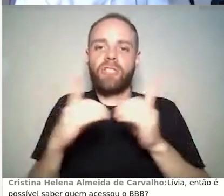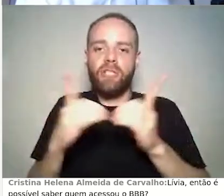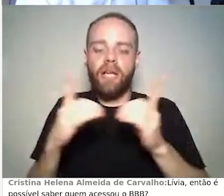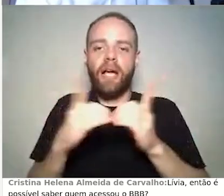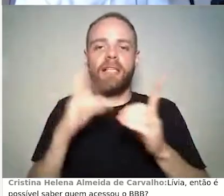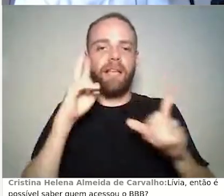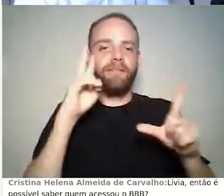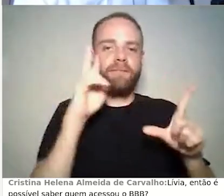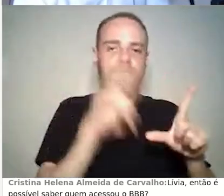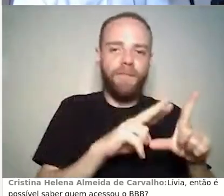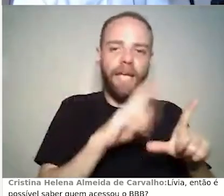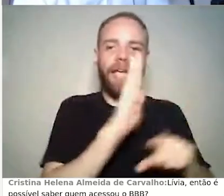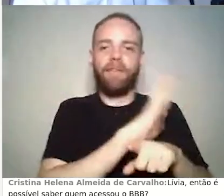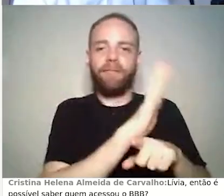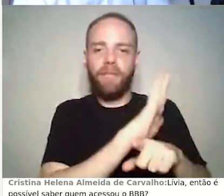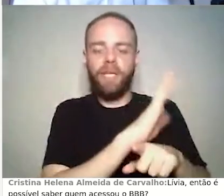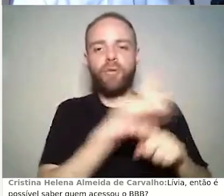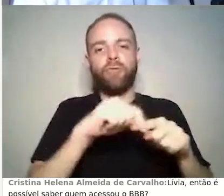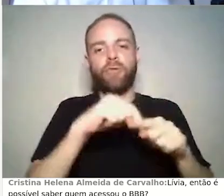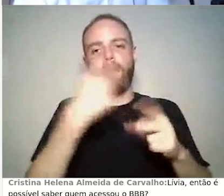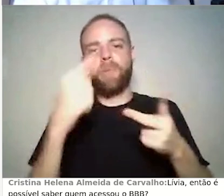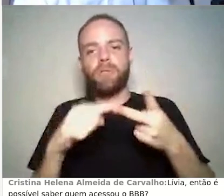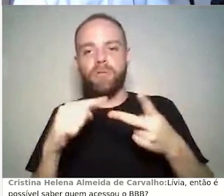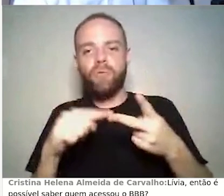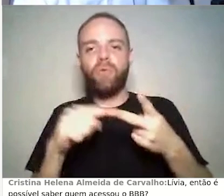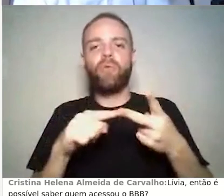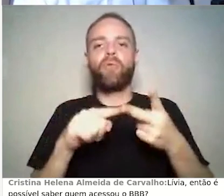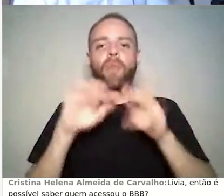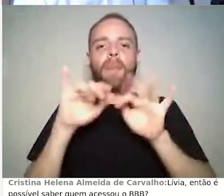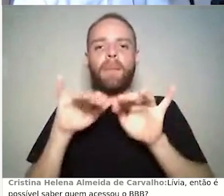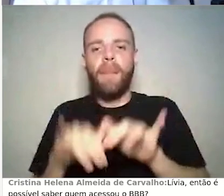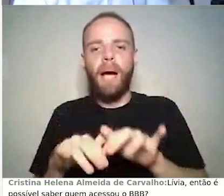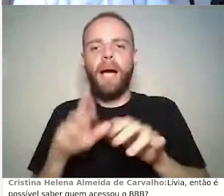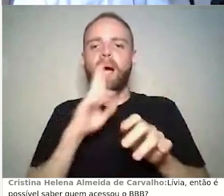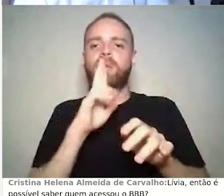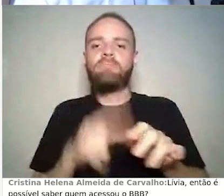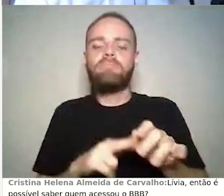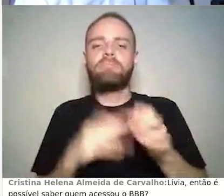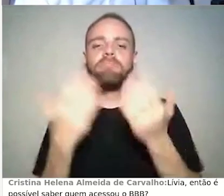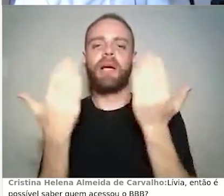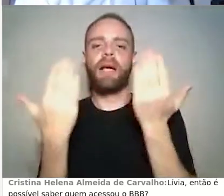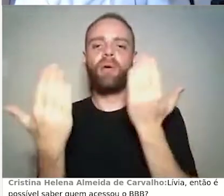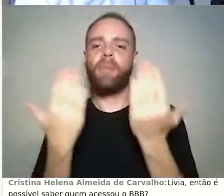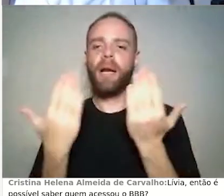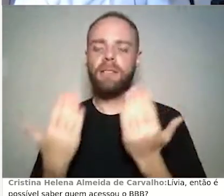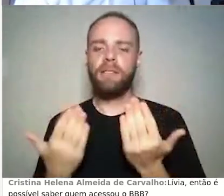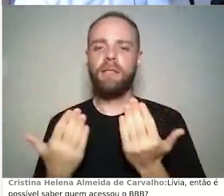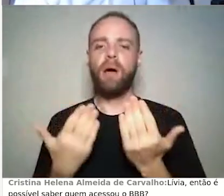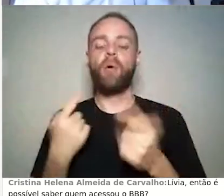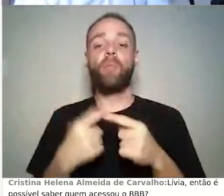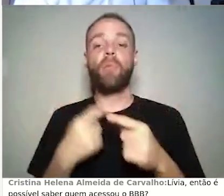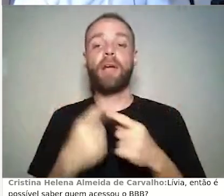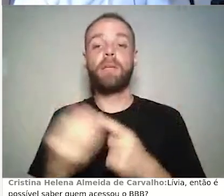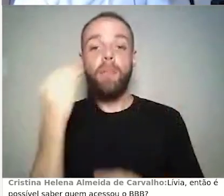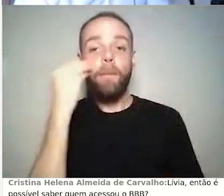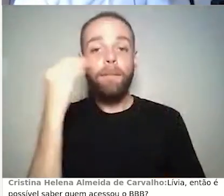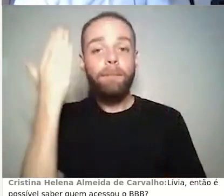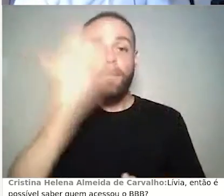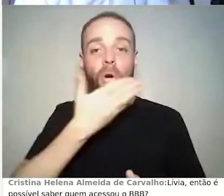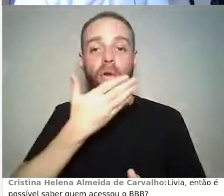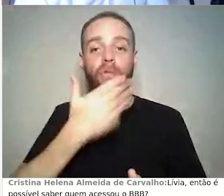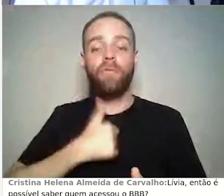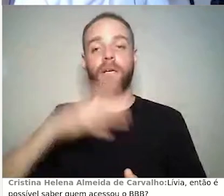algo com aquele conhecimento, aí nós estamos podendo atestar de que ele aprendeu algo e que ele provavelmente